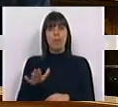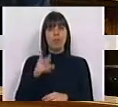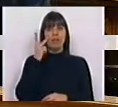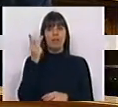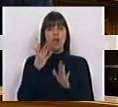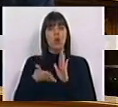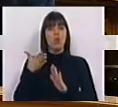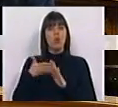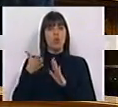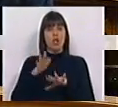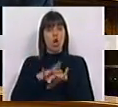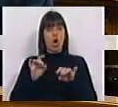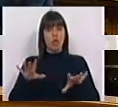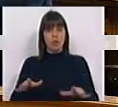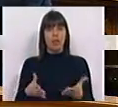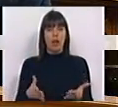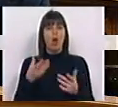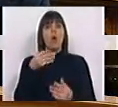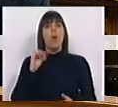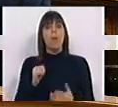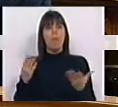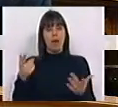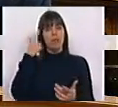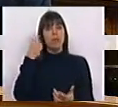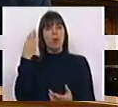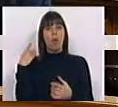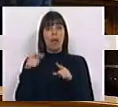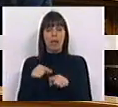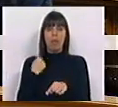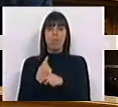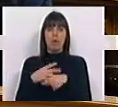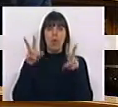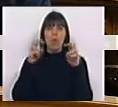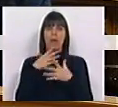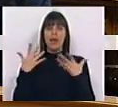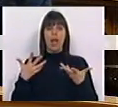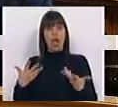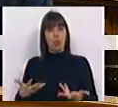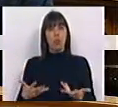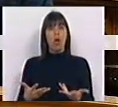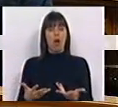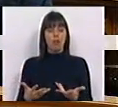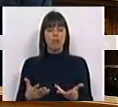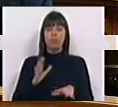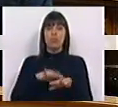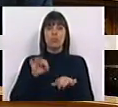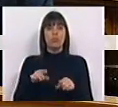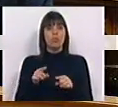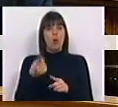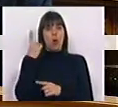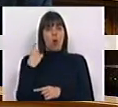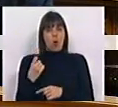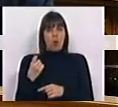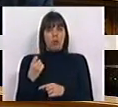que se vive nas urgências hospitalares. O Partido Socialista entende que esse é também um tema de grande atualidade e, por isso mesmo,